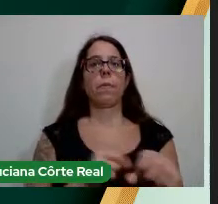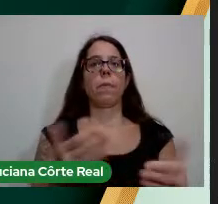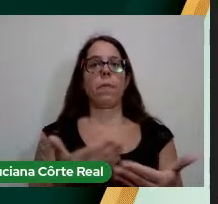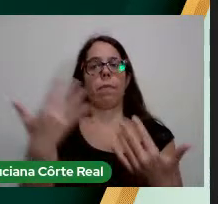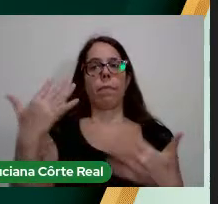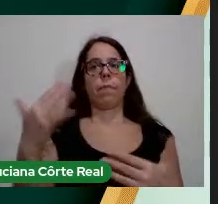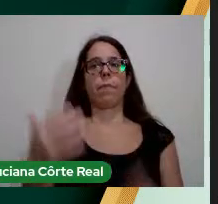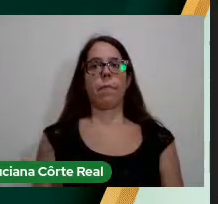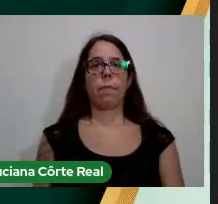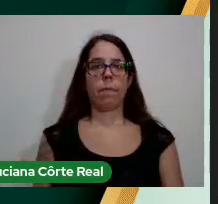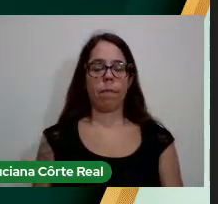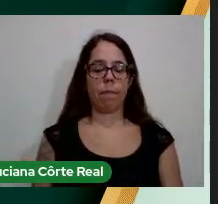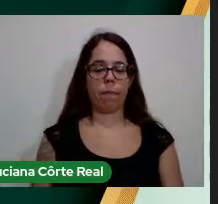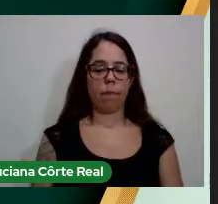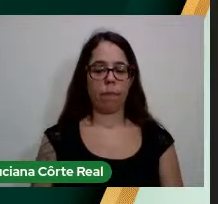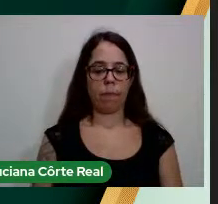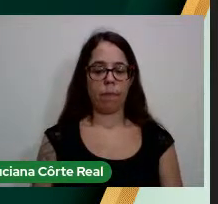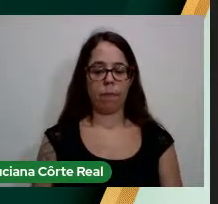Parabéns